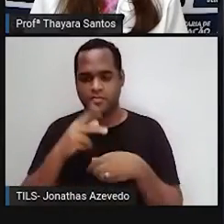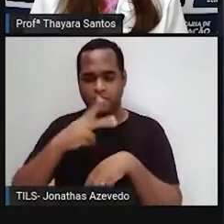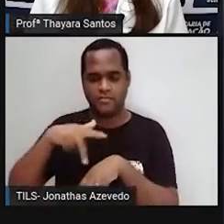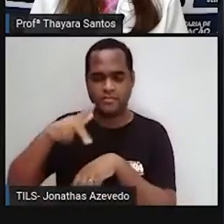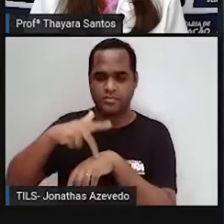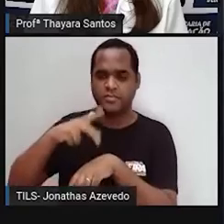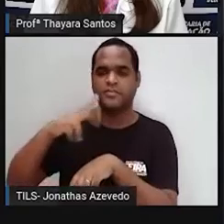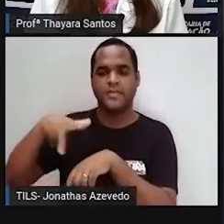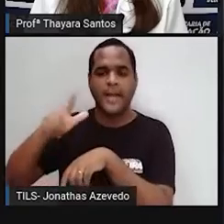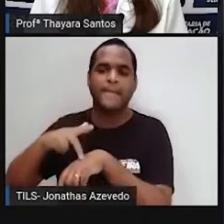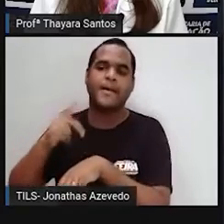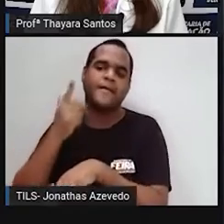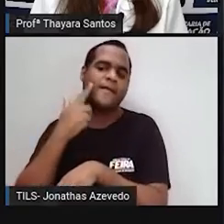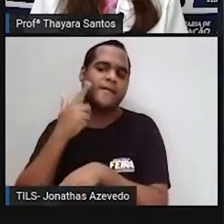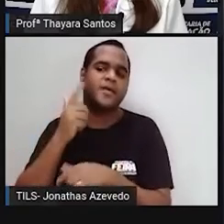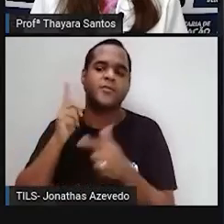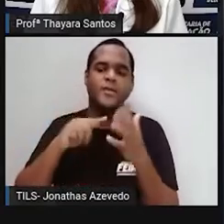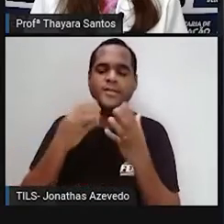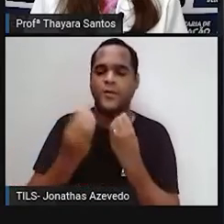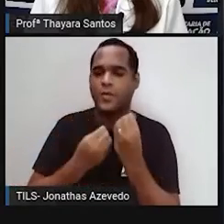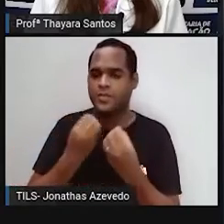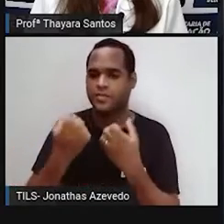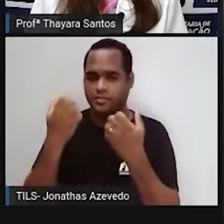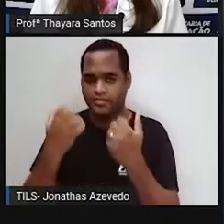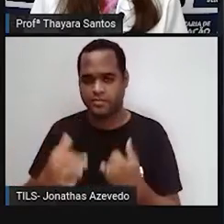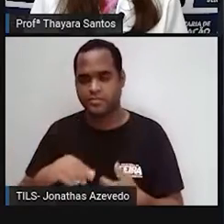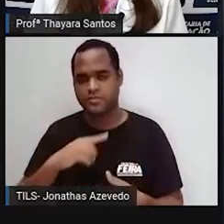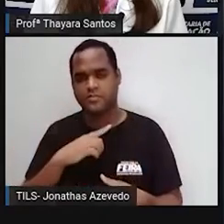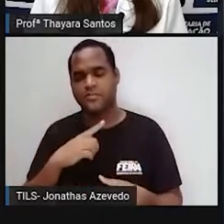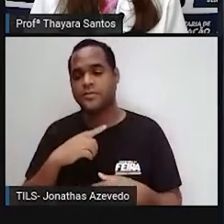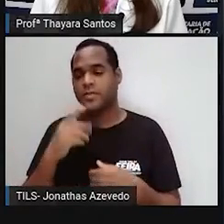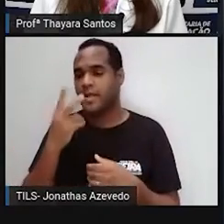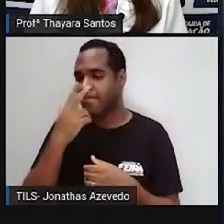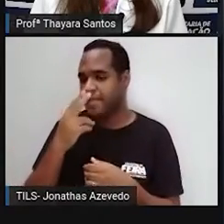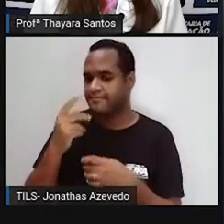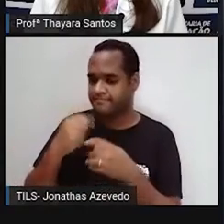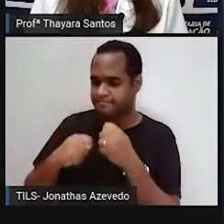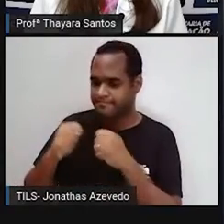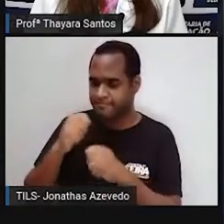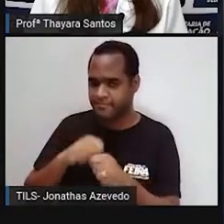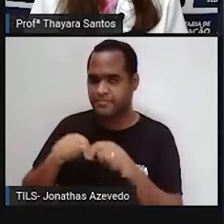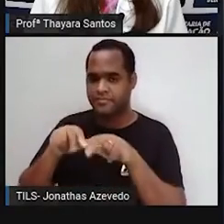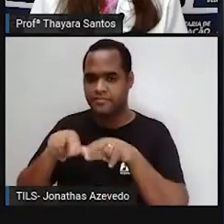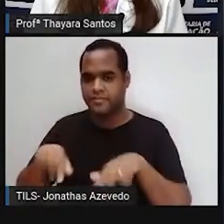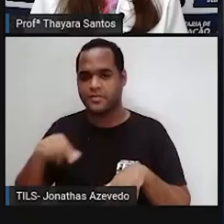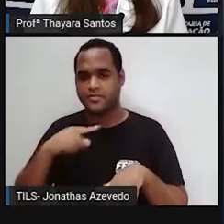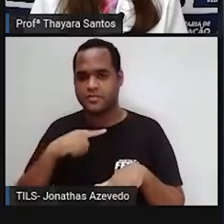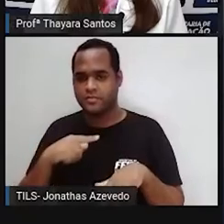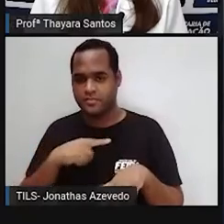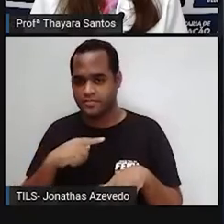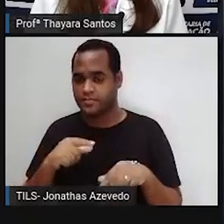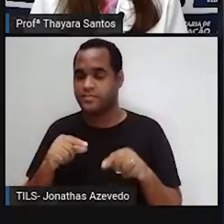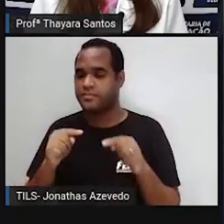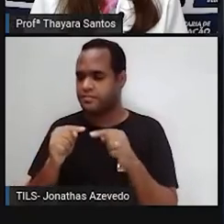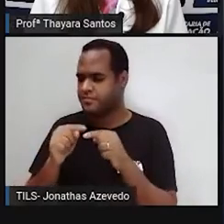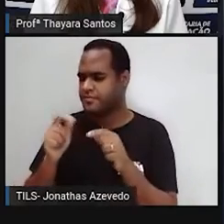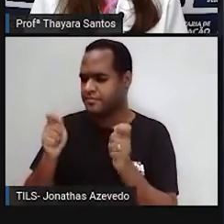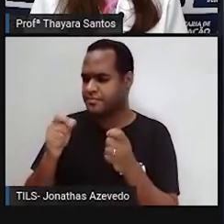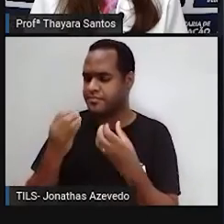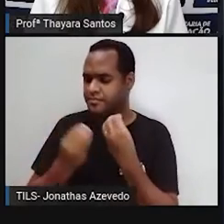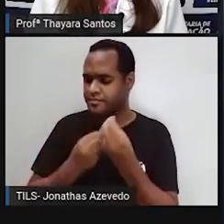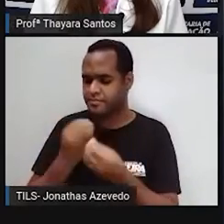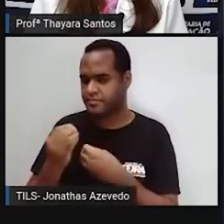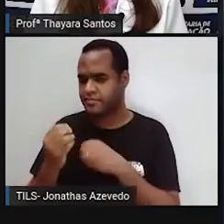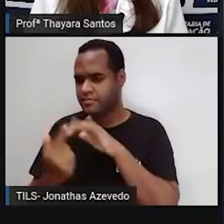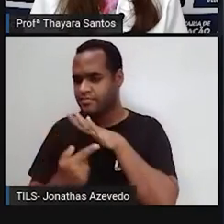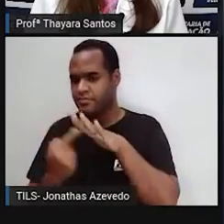tentando reverter isso. E como é que a gente reverte isso? Reduzindo as emissões de gases do efeito estufa, né? E para a